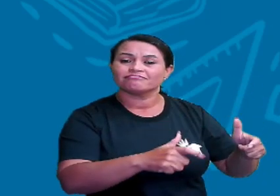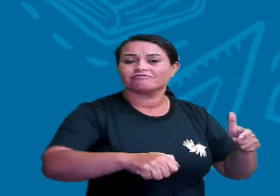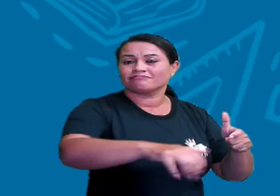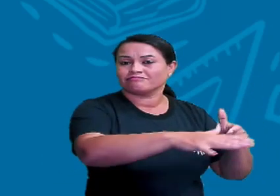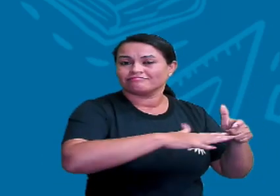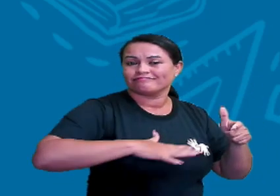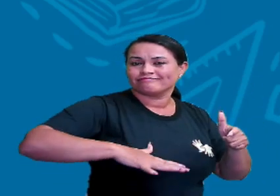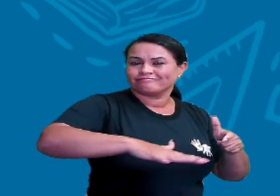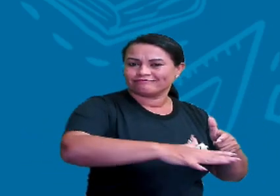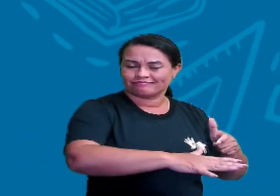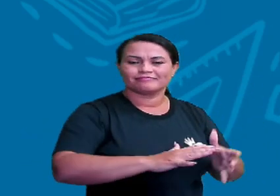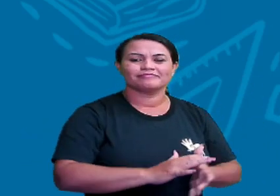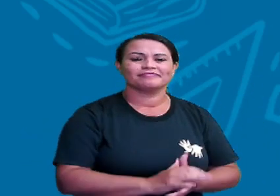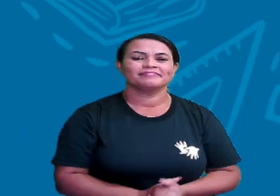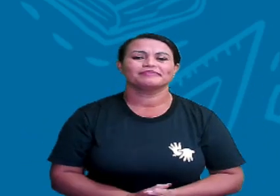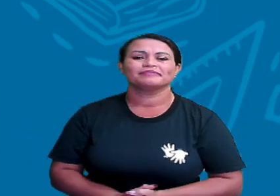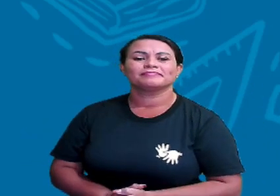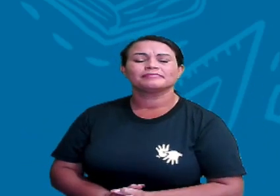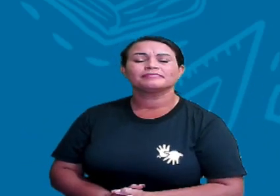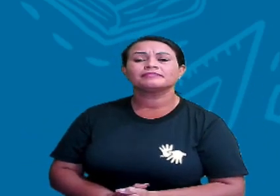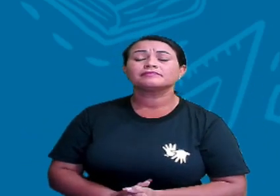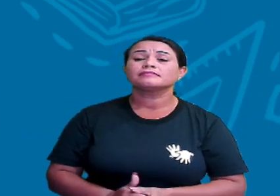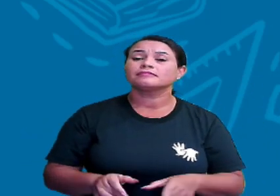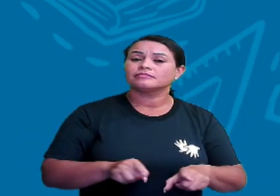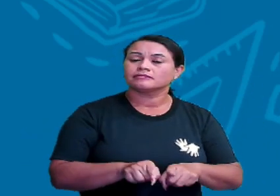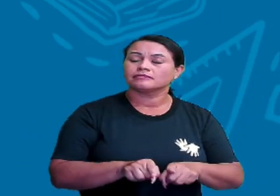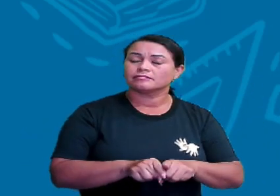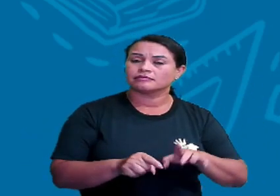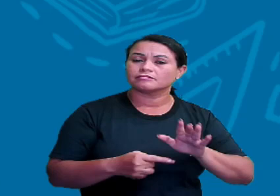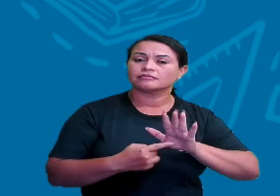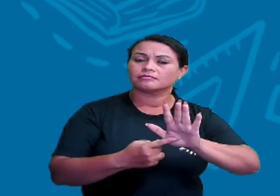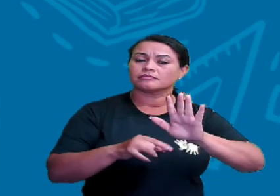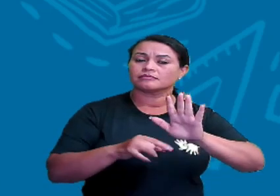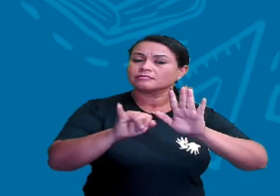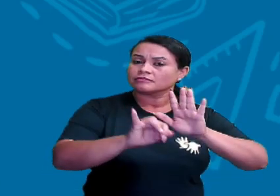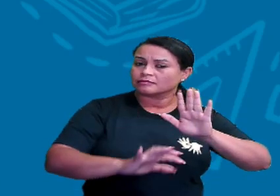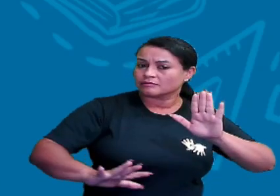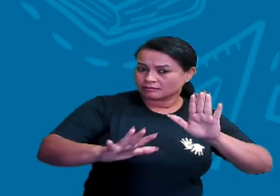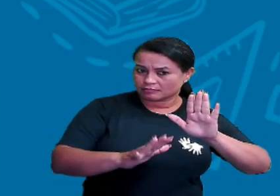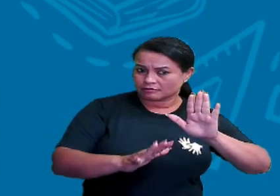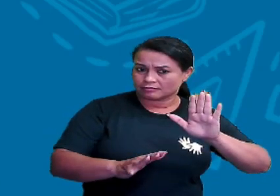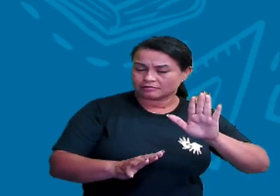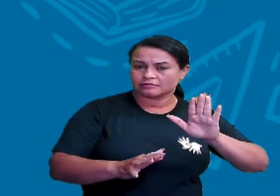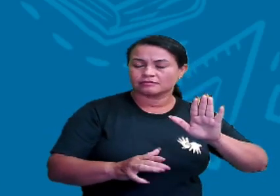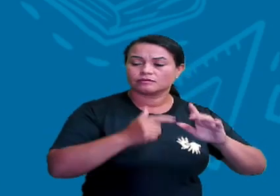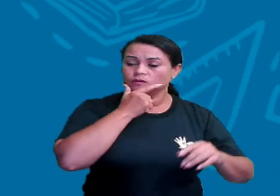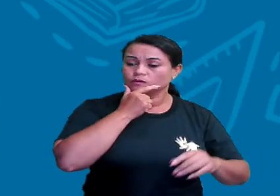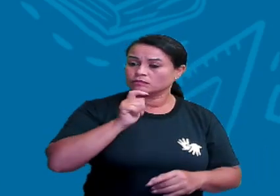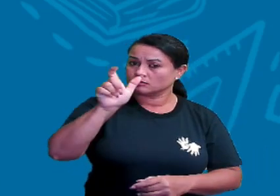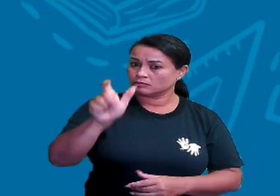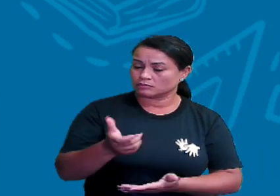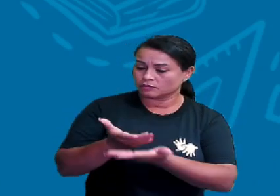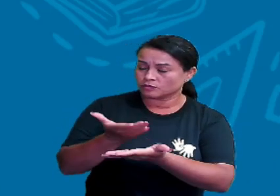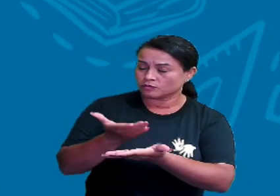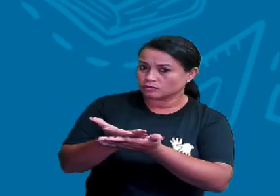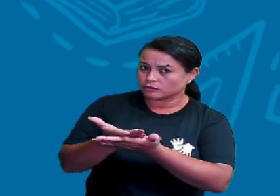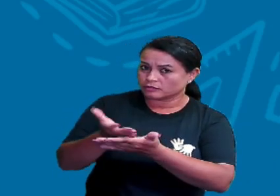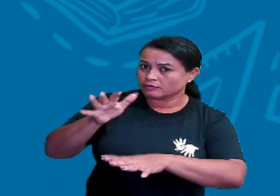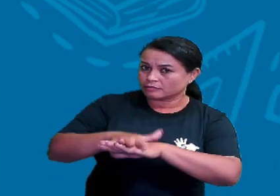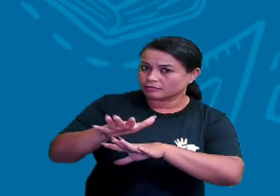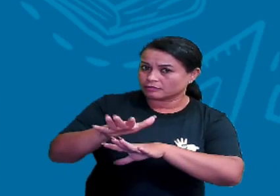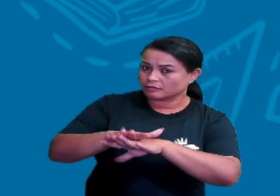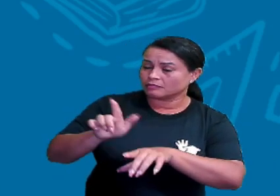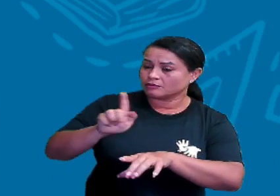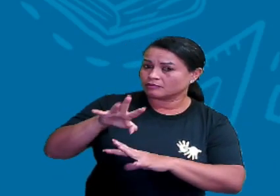espaço geográfico. E aí eu trouxe para vocês a imagem do cartógrafo, matemático e